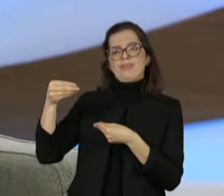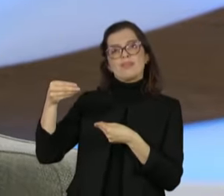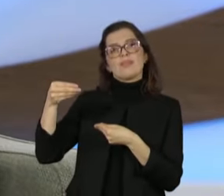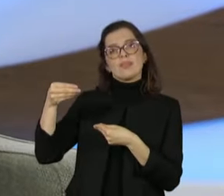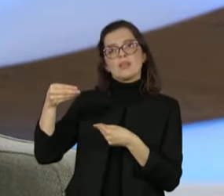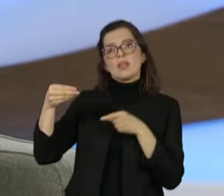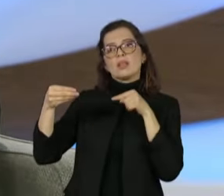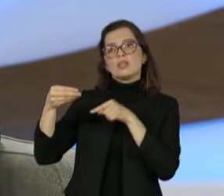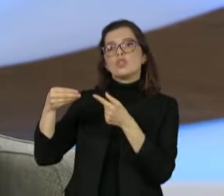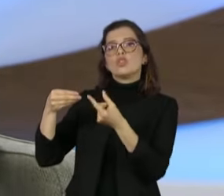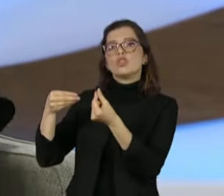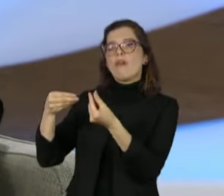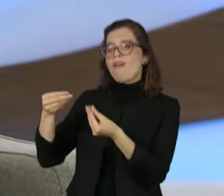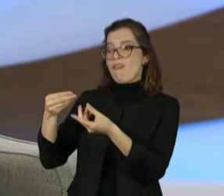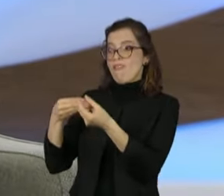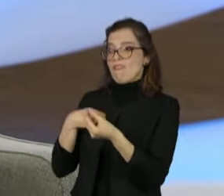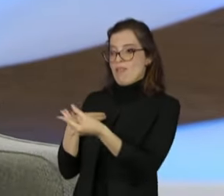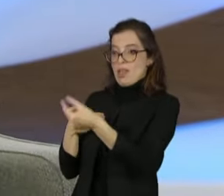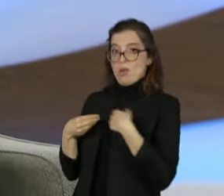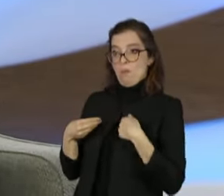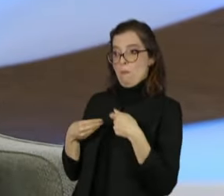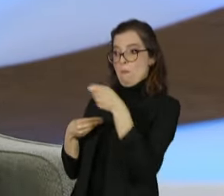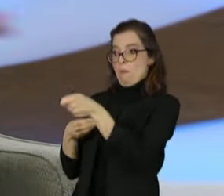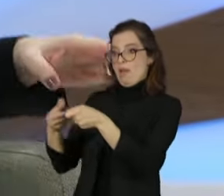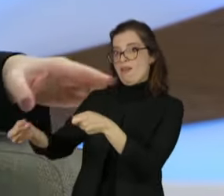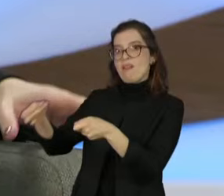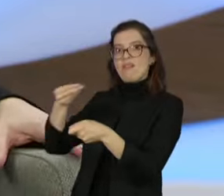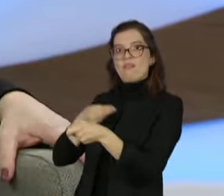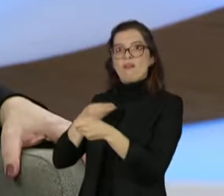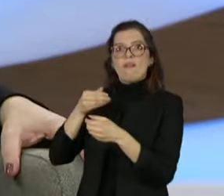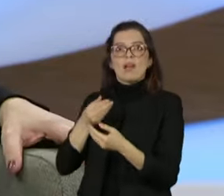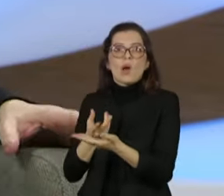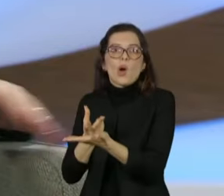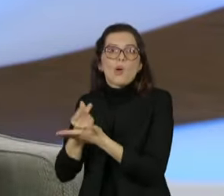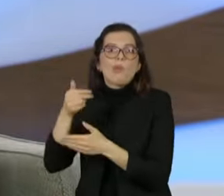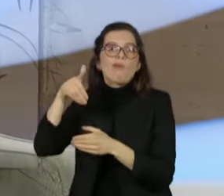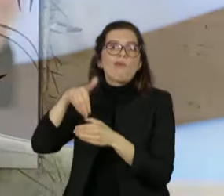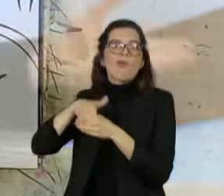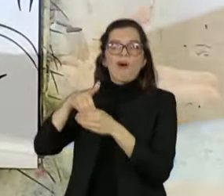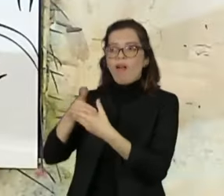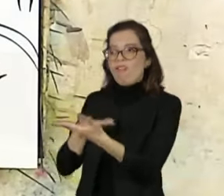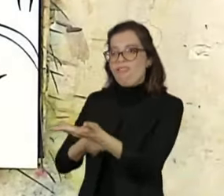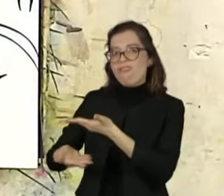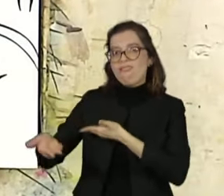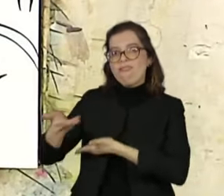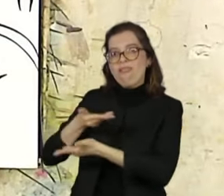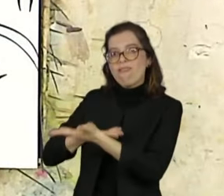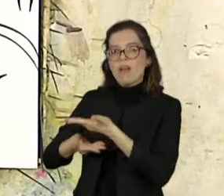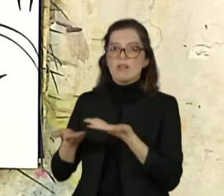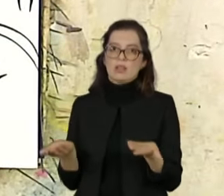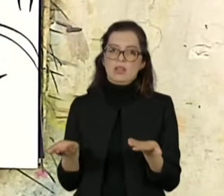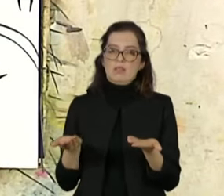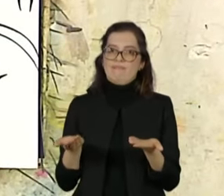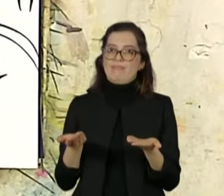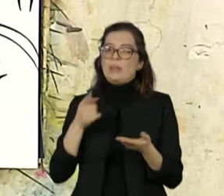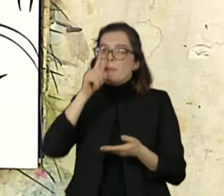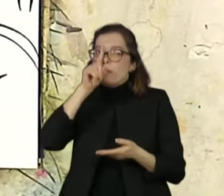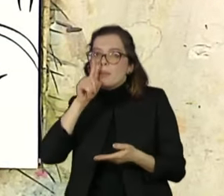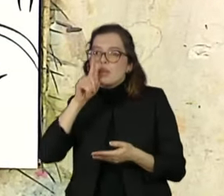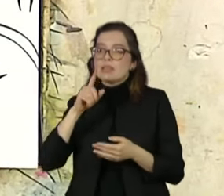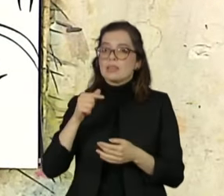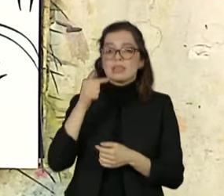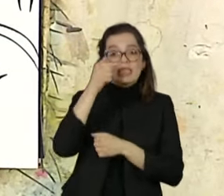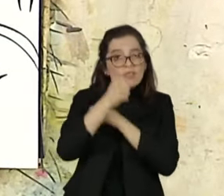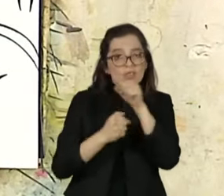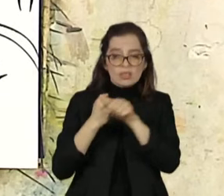recebe dinheiro. Então, havia uma série de questionamentos que foram todos sanados naquele momento. Foram sete anos, passaram sete anos.